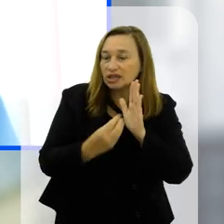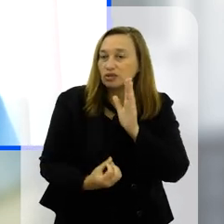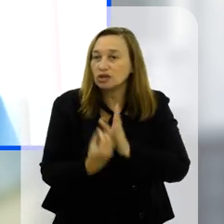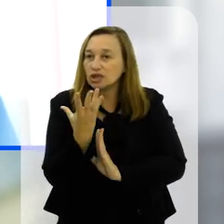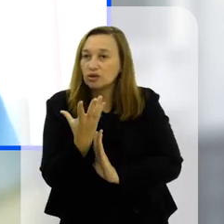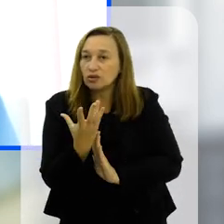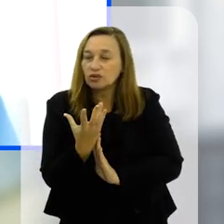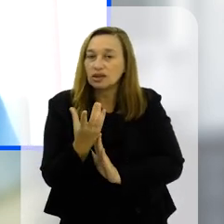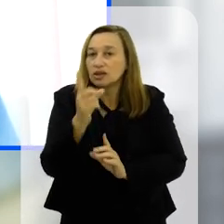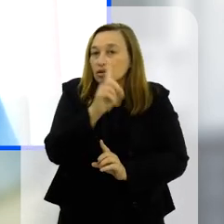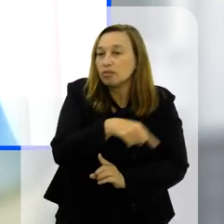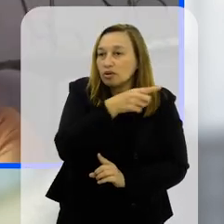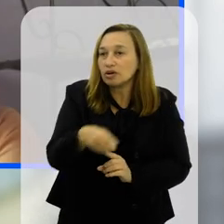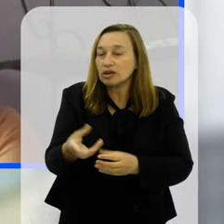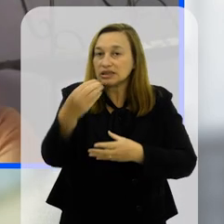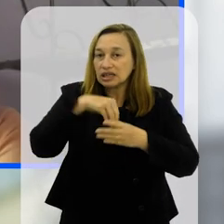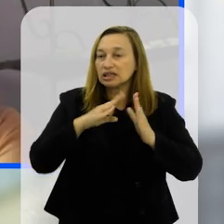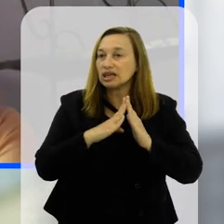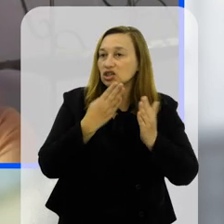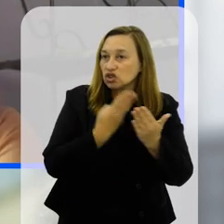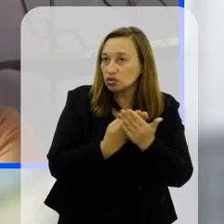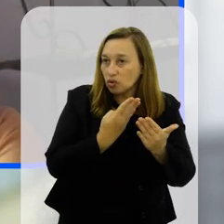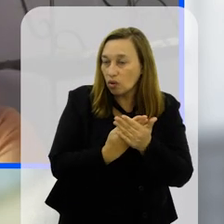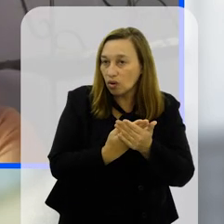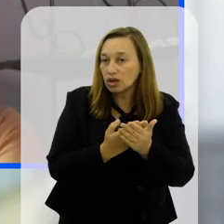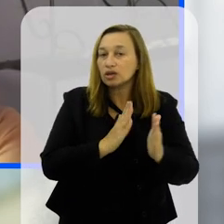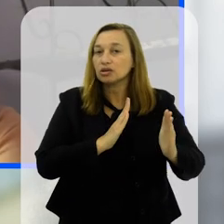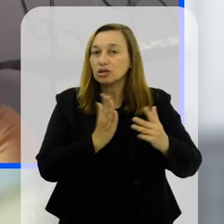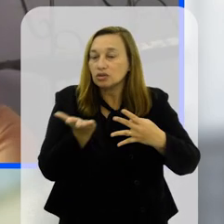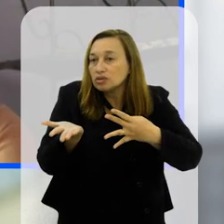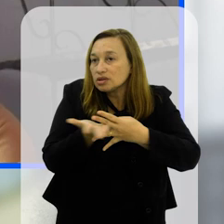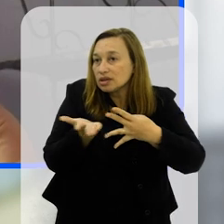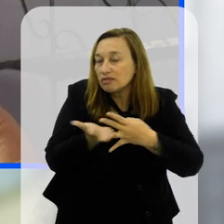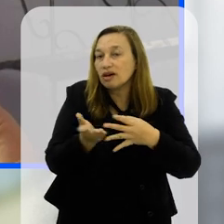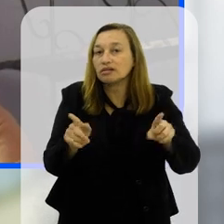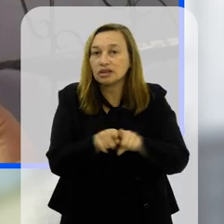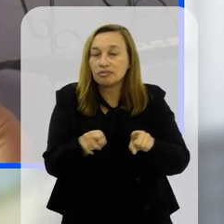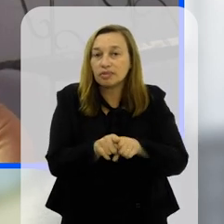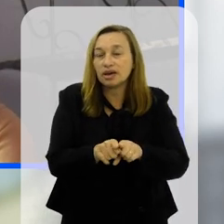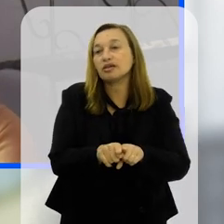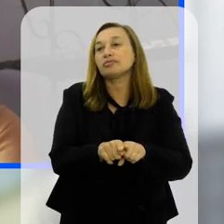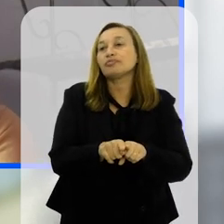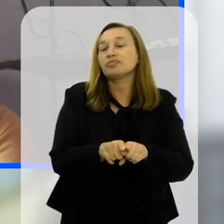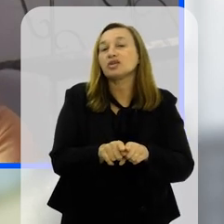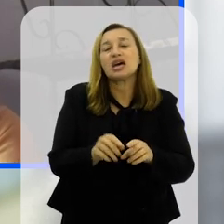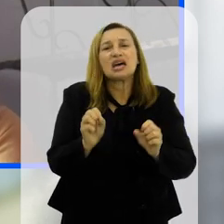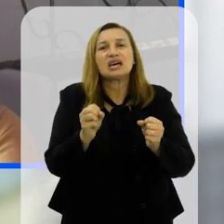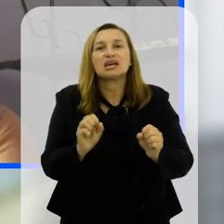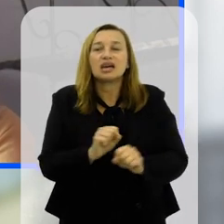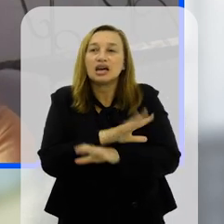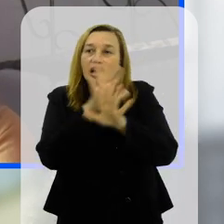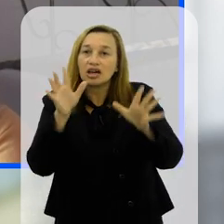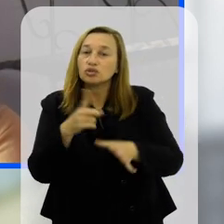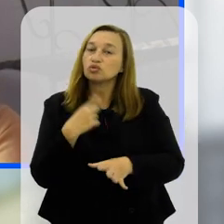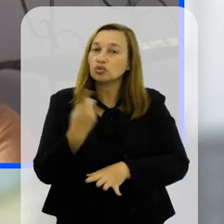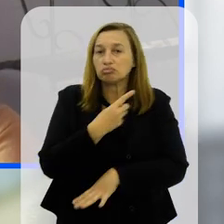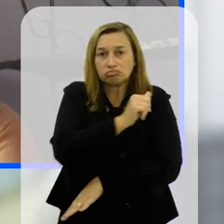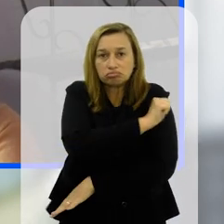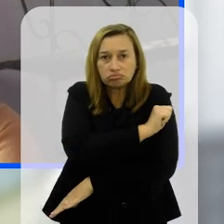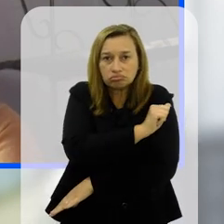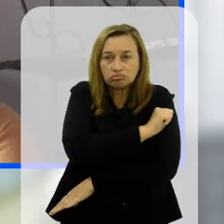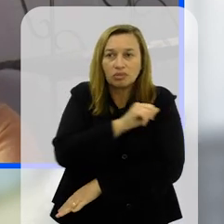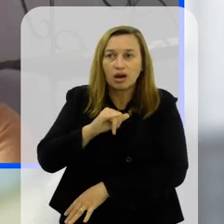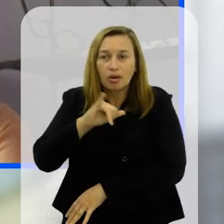fazendo essa proibição, pra além da sala de aula também, nos intervalos das nossas unidades escolar e o que a gente quer com isso é muito claro que os nossos